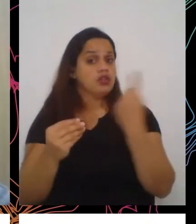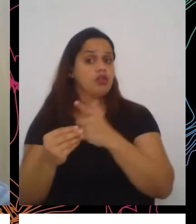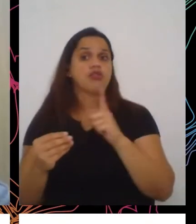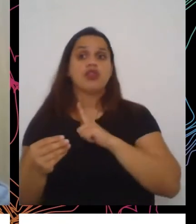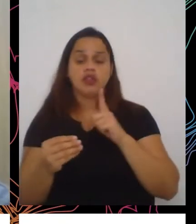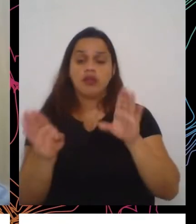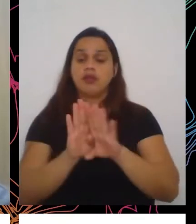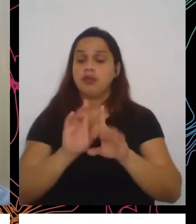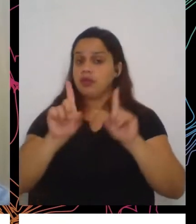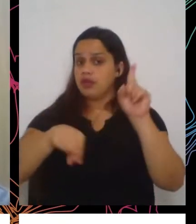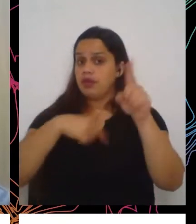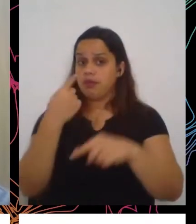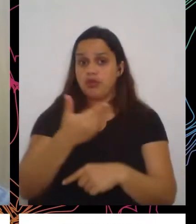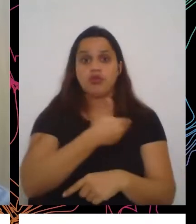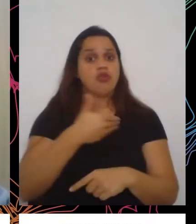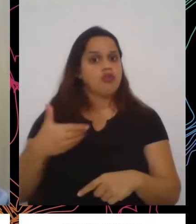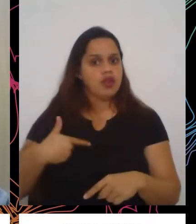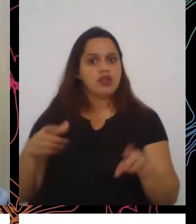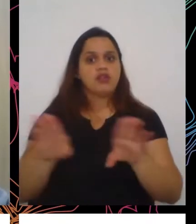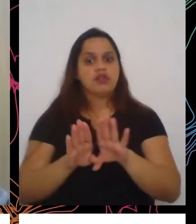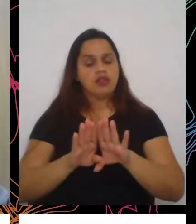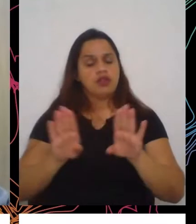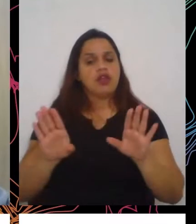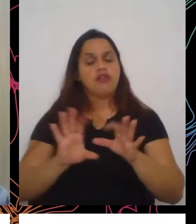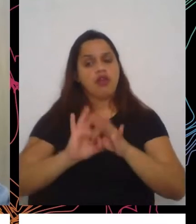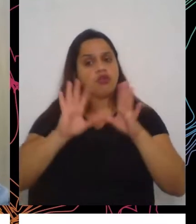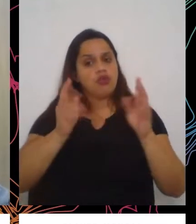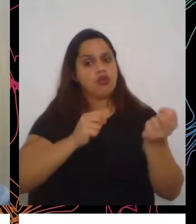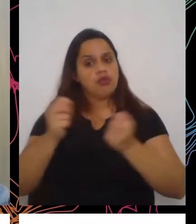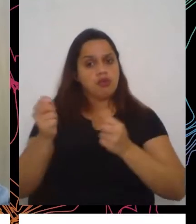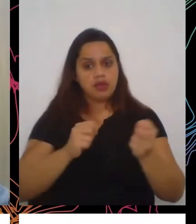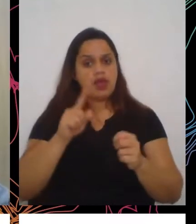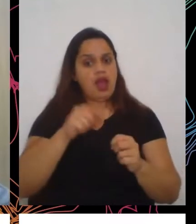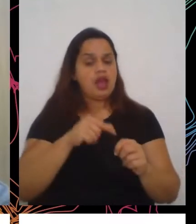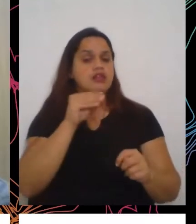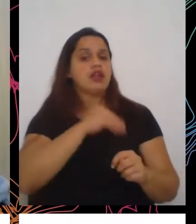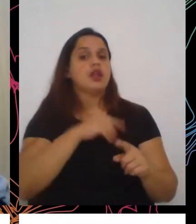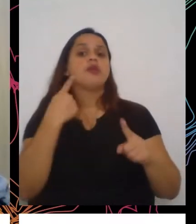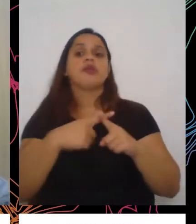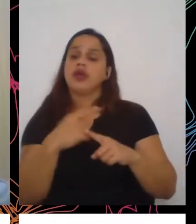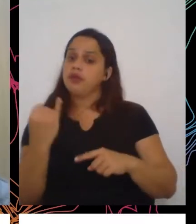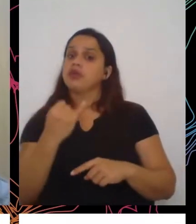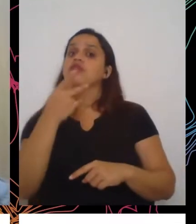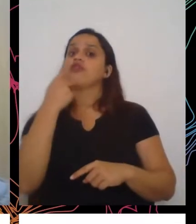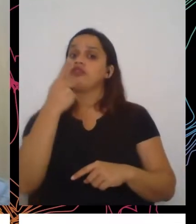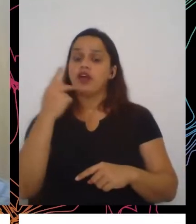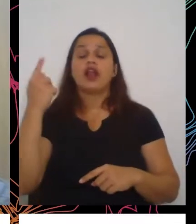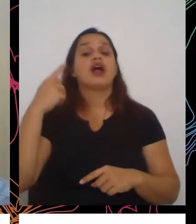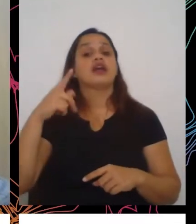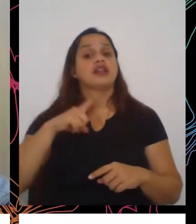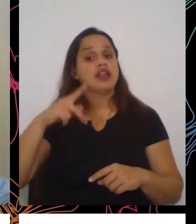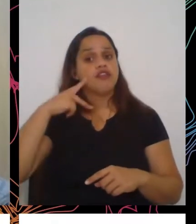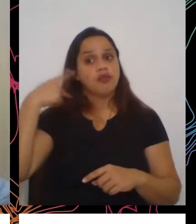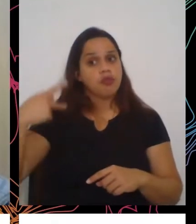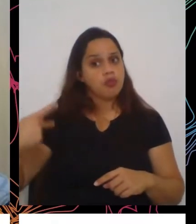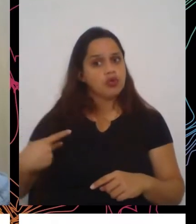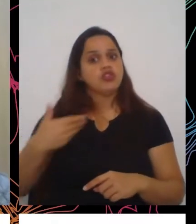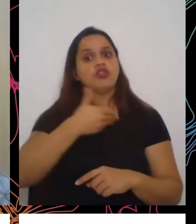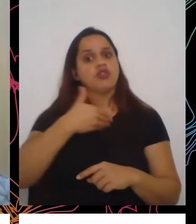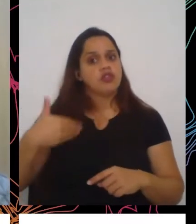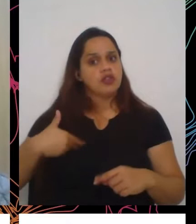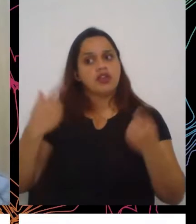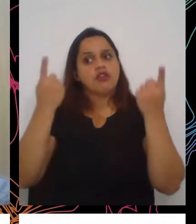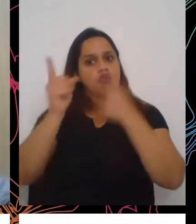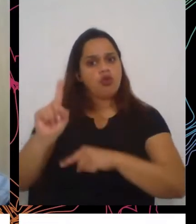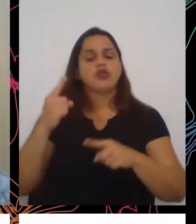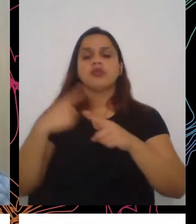teve autonomia frente a essa renda e é importante que a gente diga que políticas governamentais foram contrárias a esse auxílio, o governo nunca